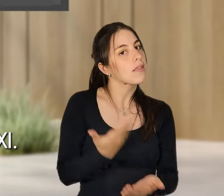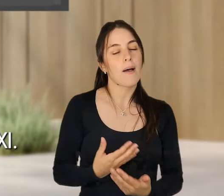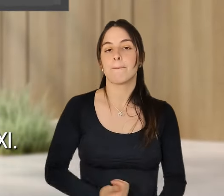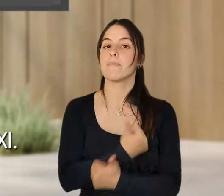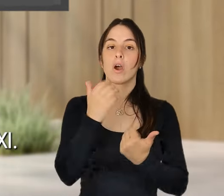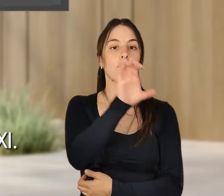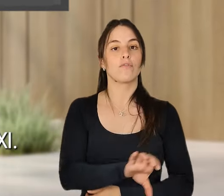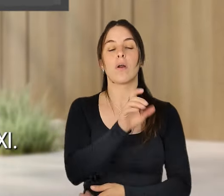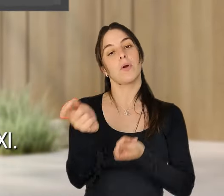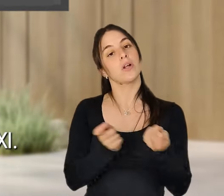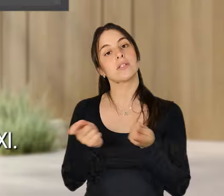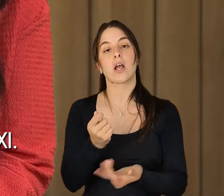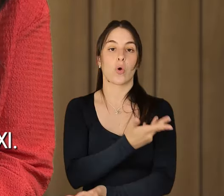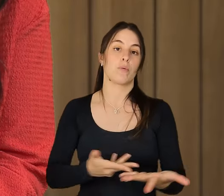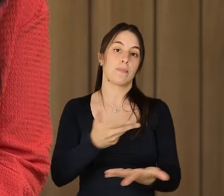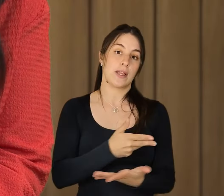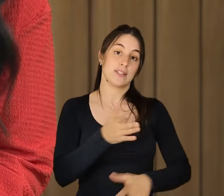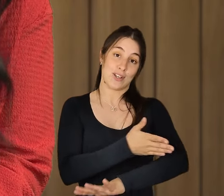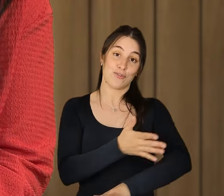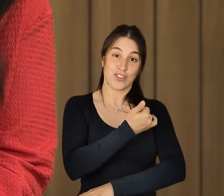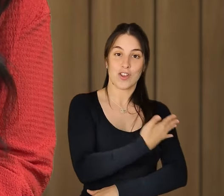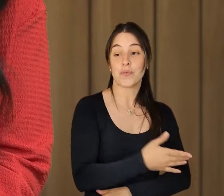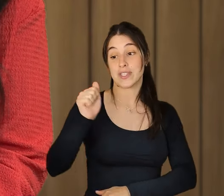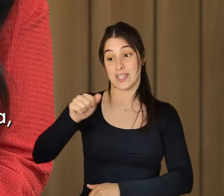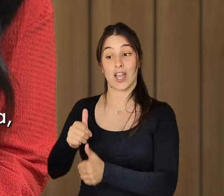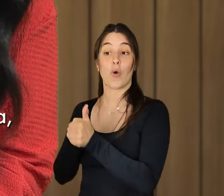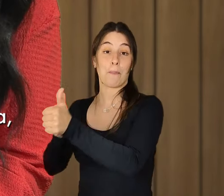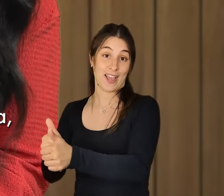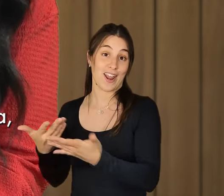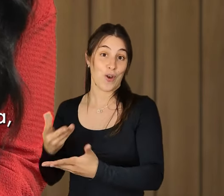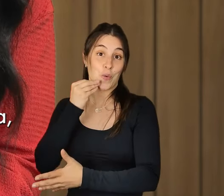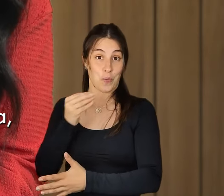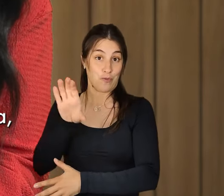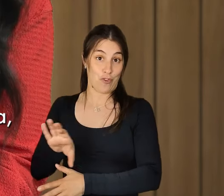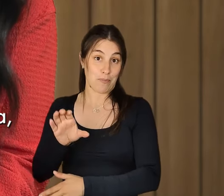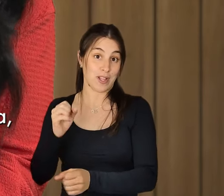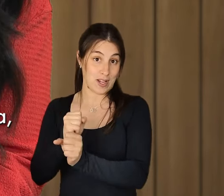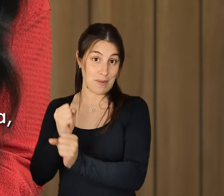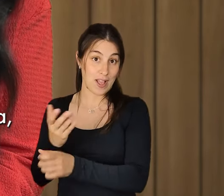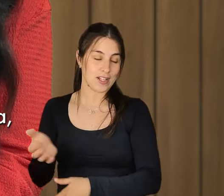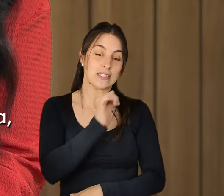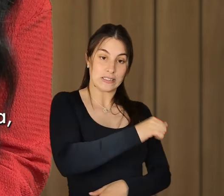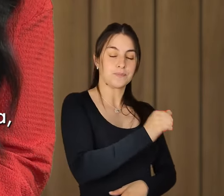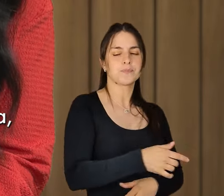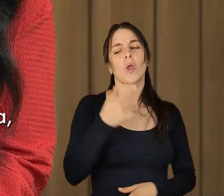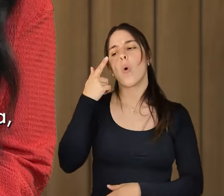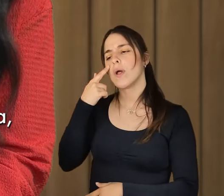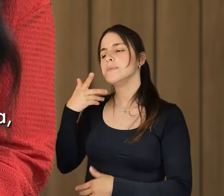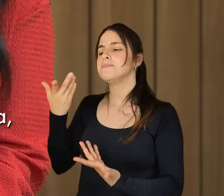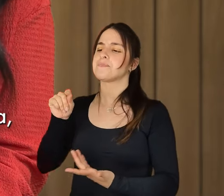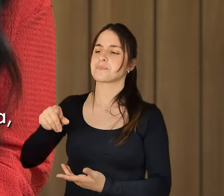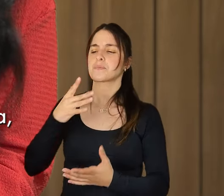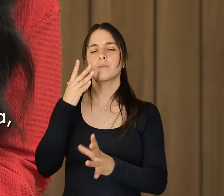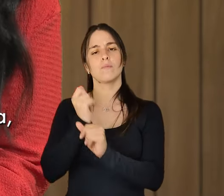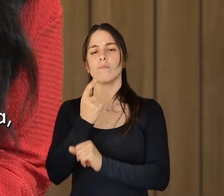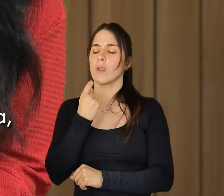organizar a economia no século XXI. Sem dúvida, acompanhar os tempos, não Exatamente. E, pegando neste raciocínio, qual é que acha,